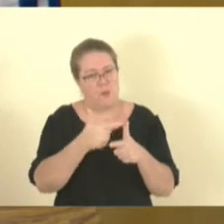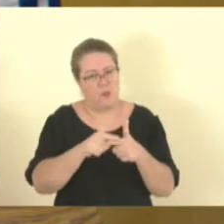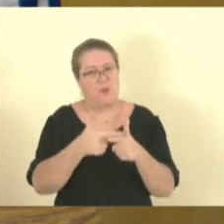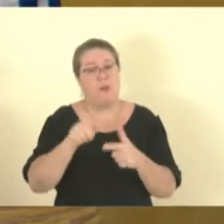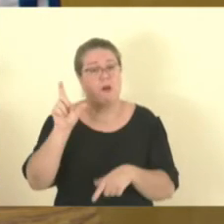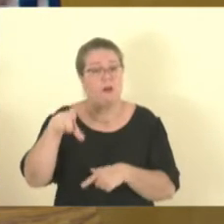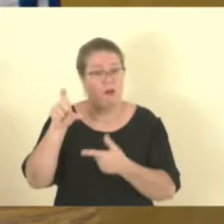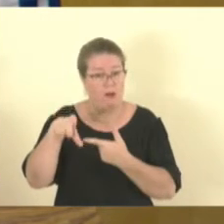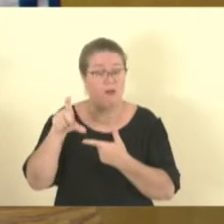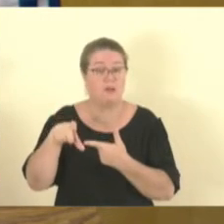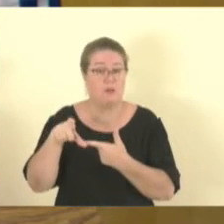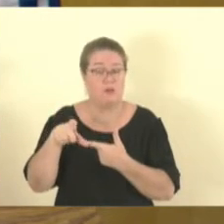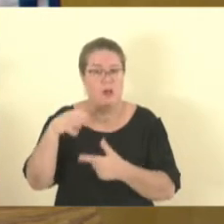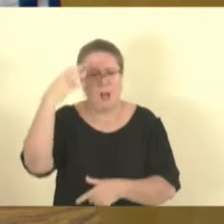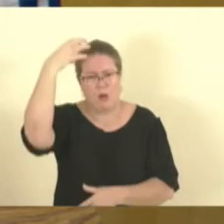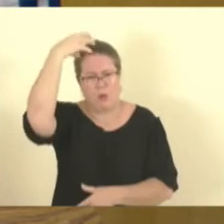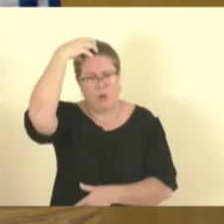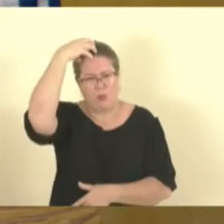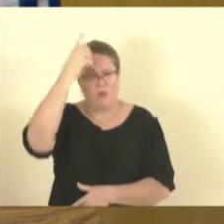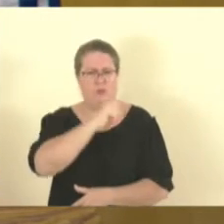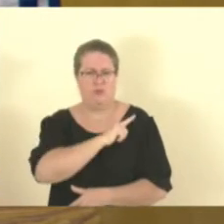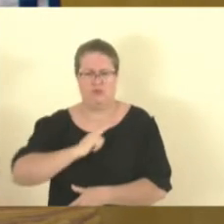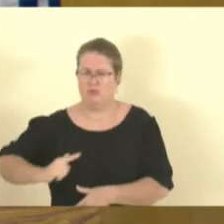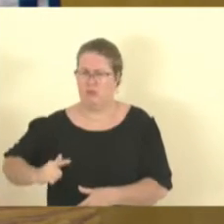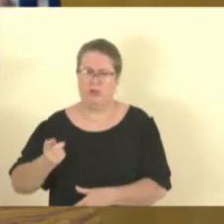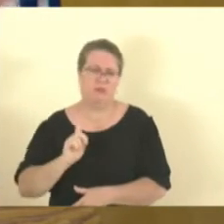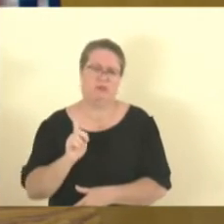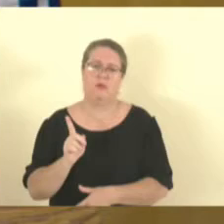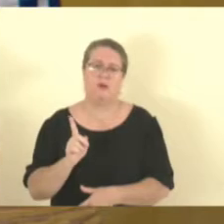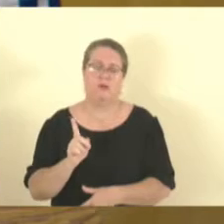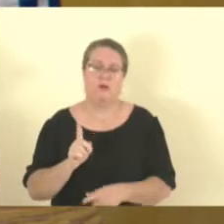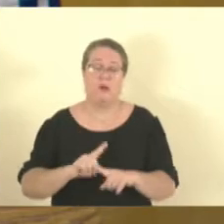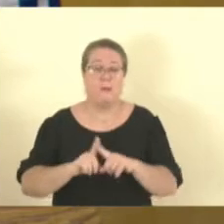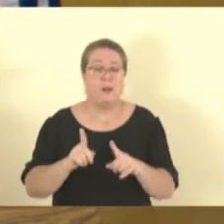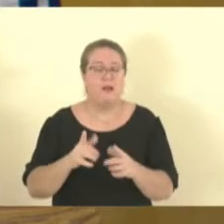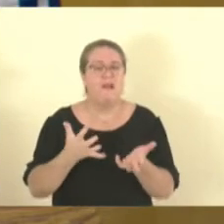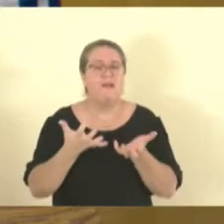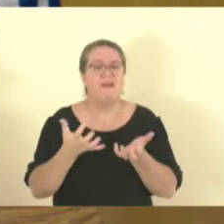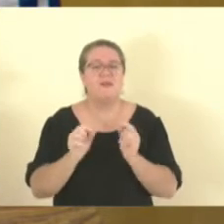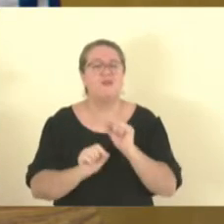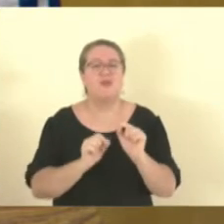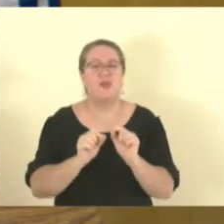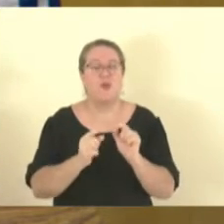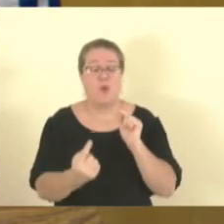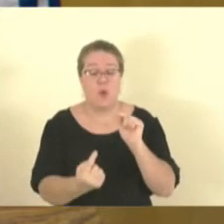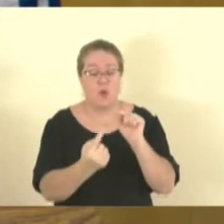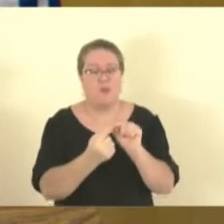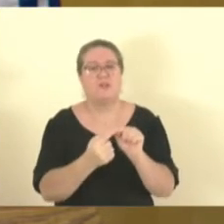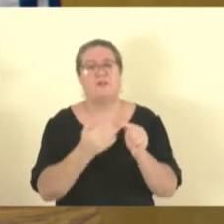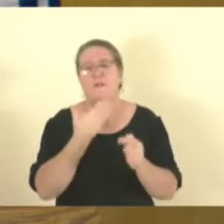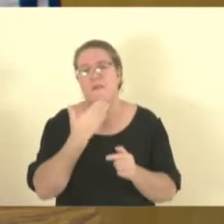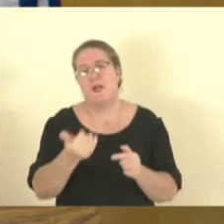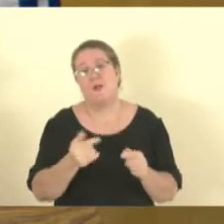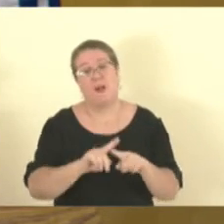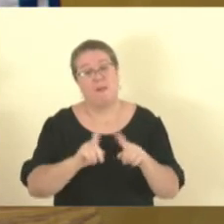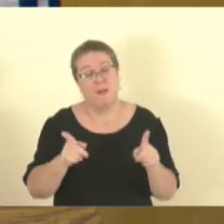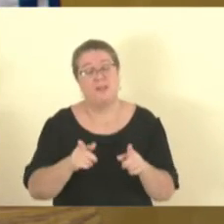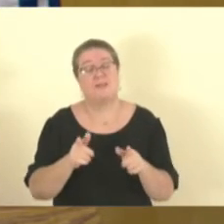Ele quis fazer uma ação para melhorar, para ampliar a margem, só que essa margem ficou